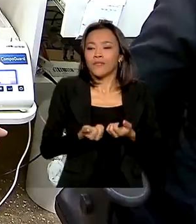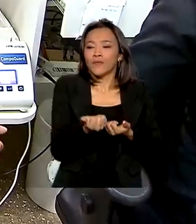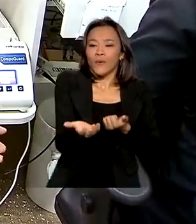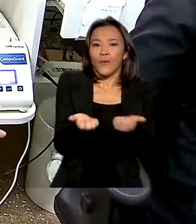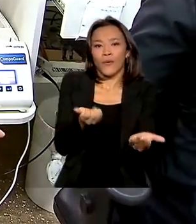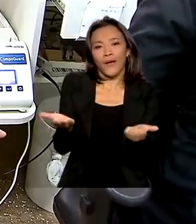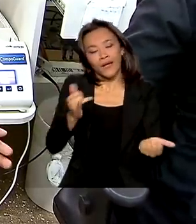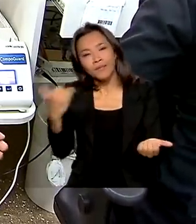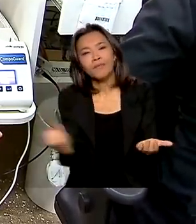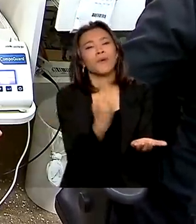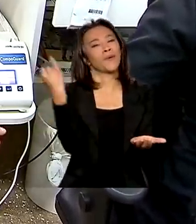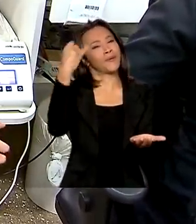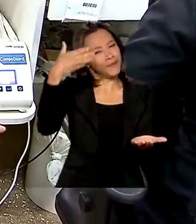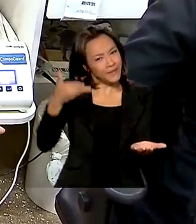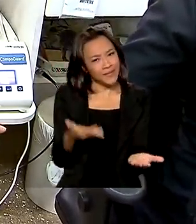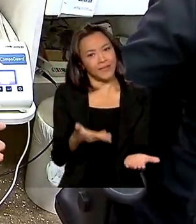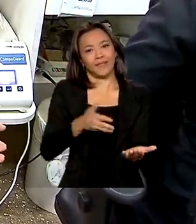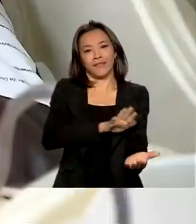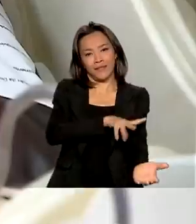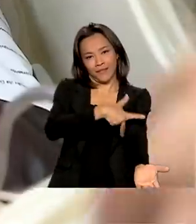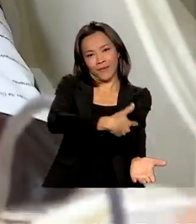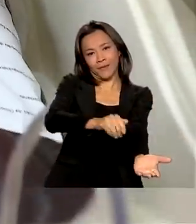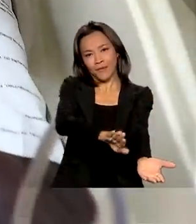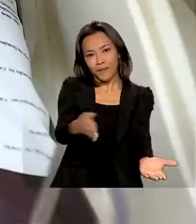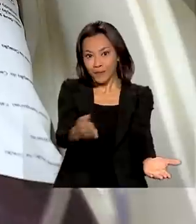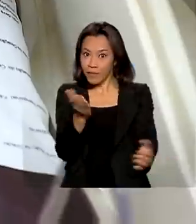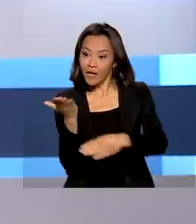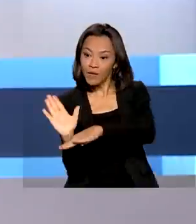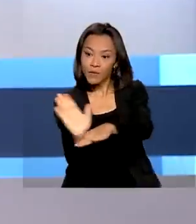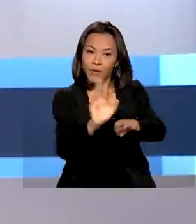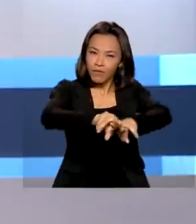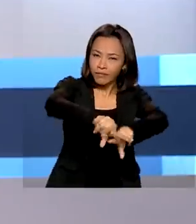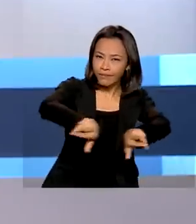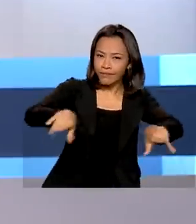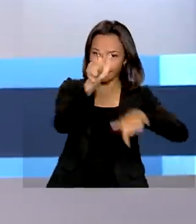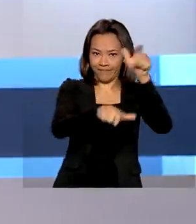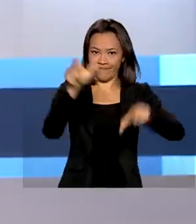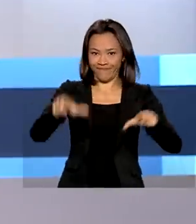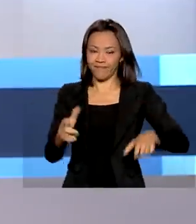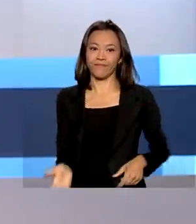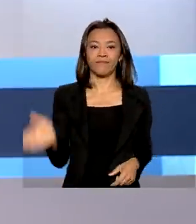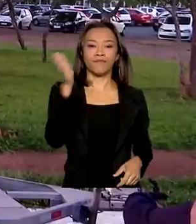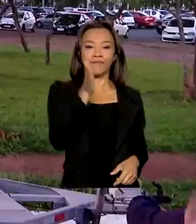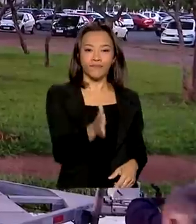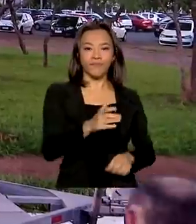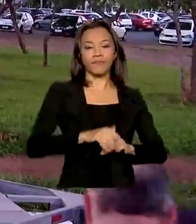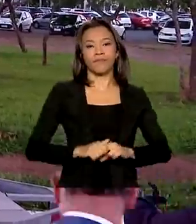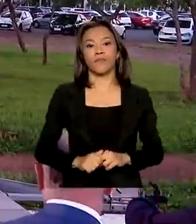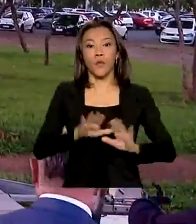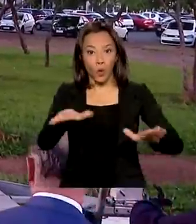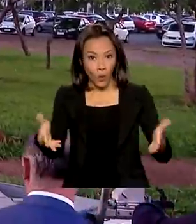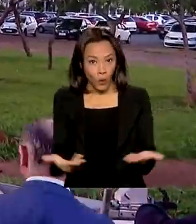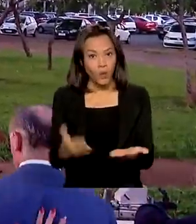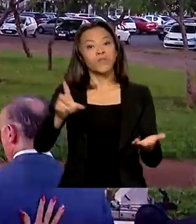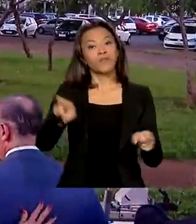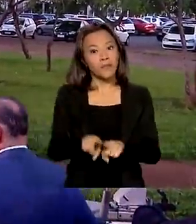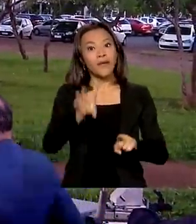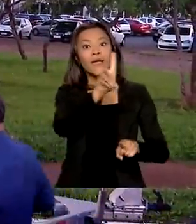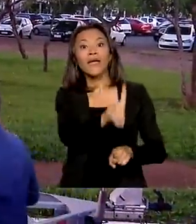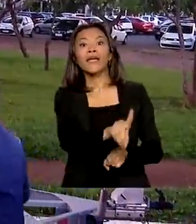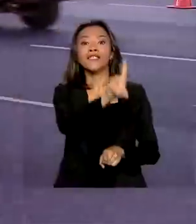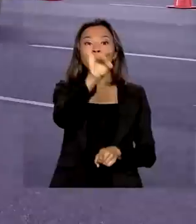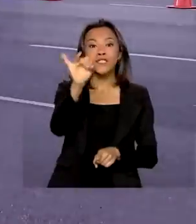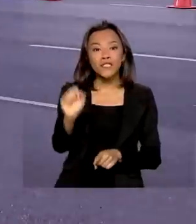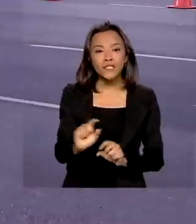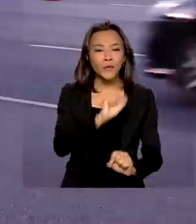para a importância da doação que pode salvar vidas. E ainda, hoje também é dia internacional pela